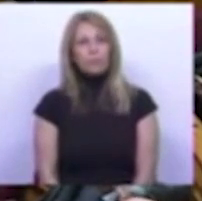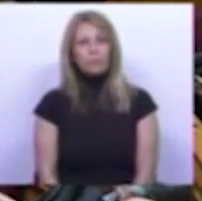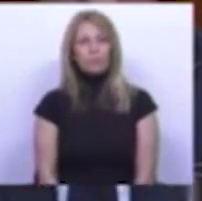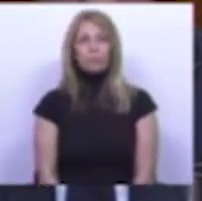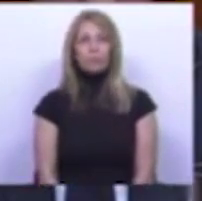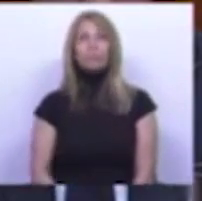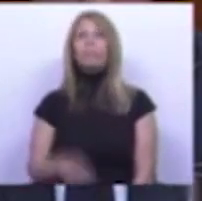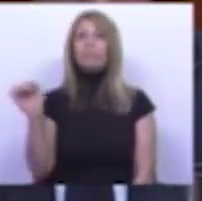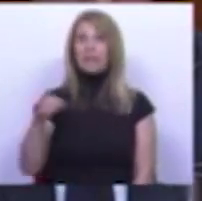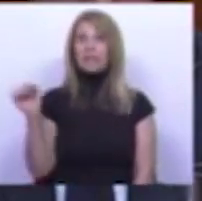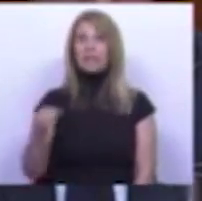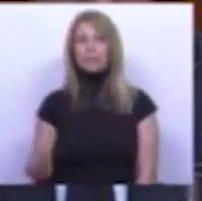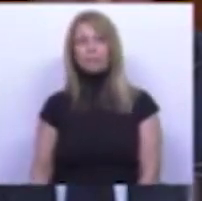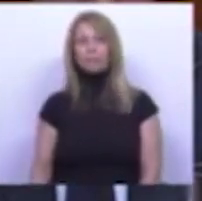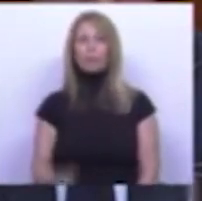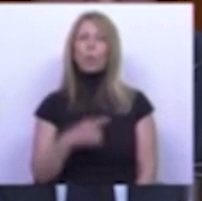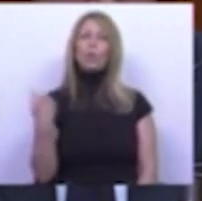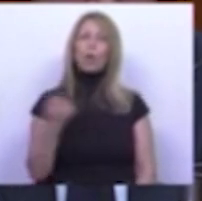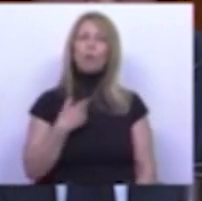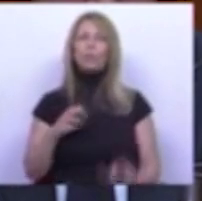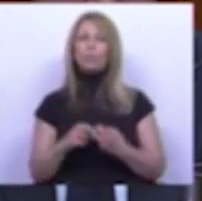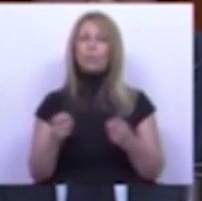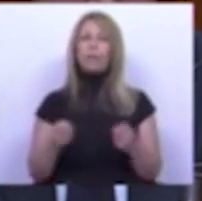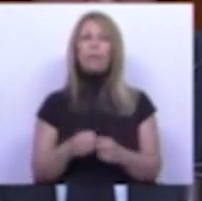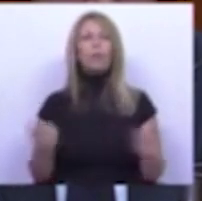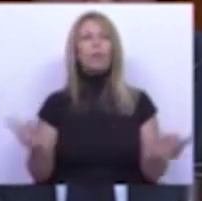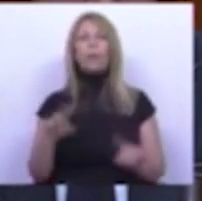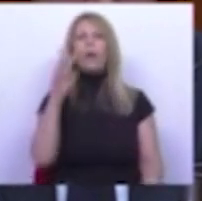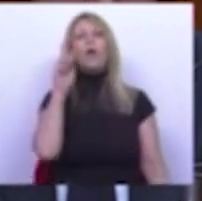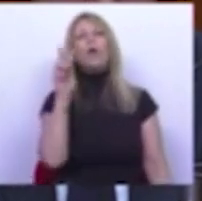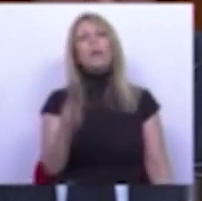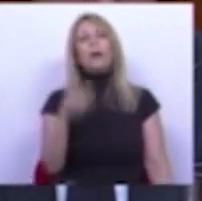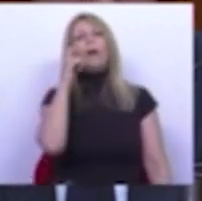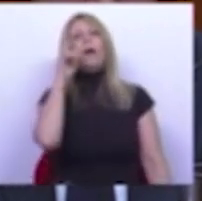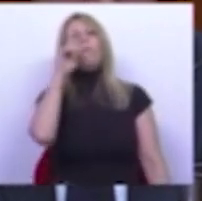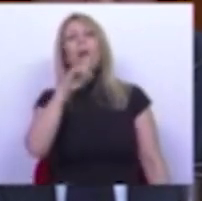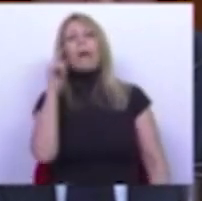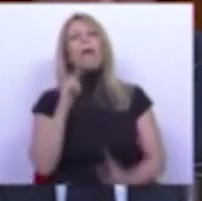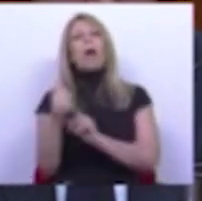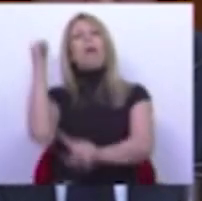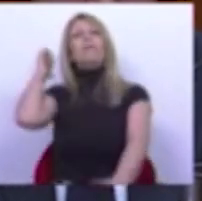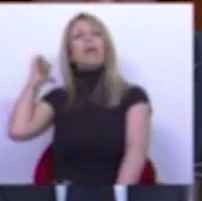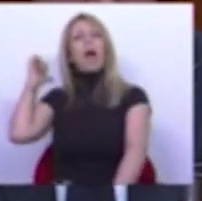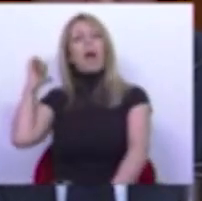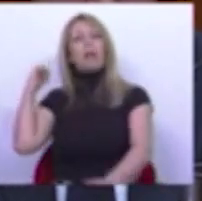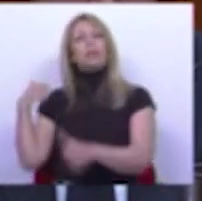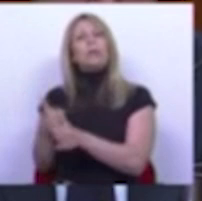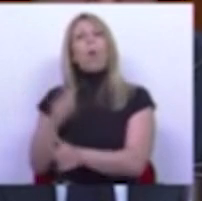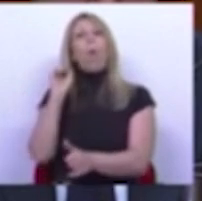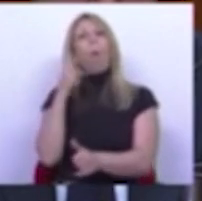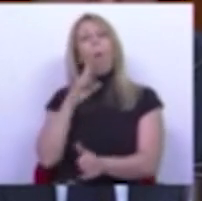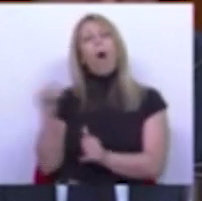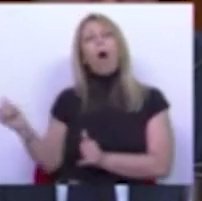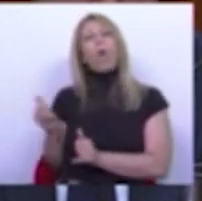E sim o nosso problema não é olhar para quem está atrás de nós nem para quem está ao nosso lado